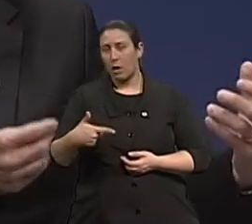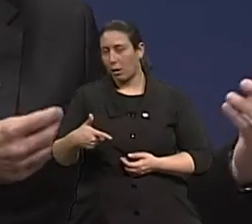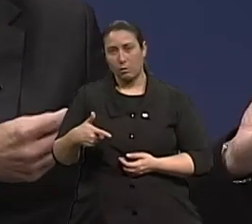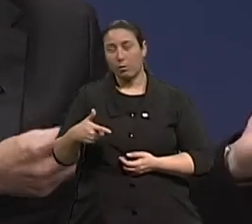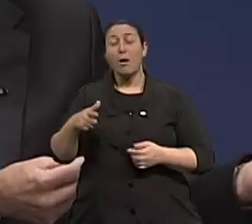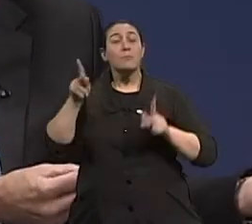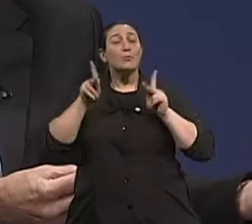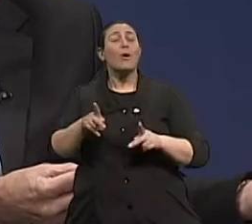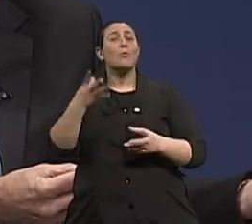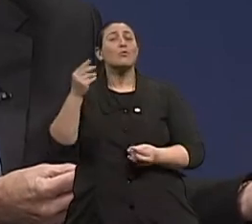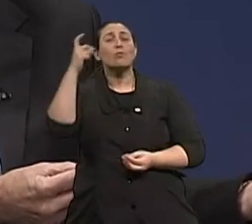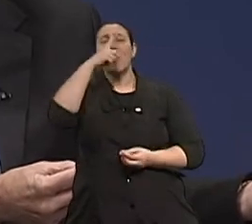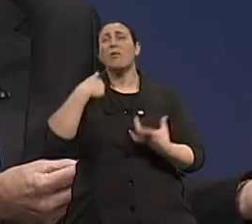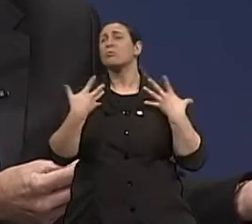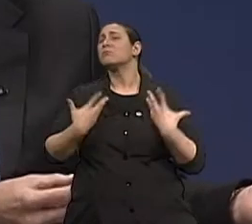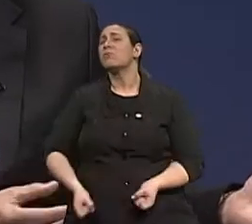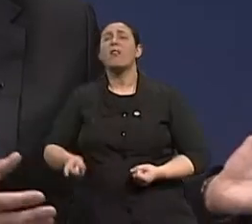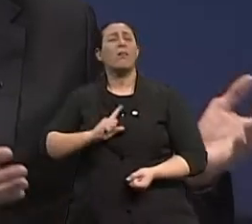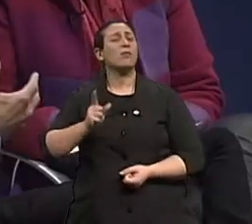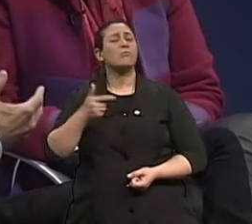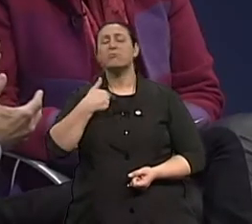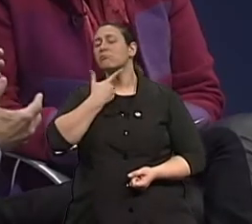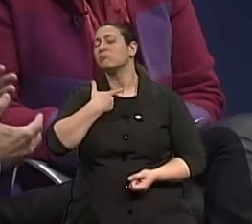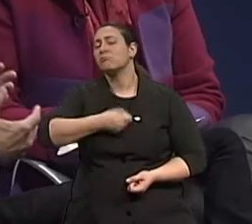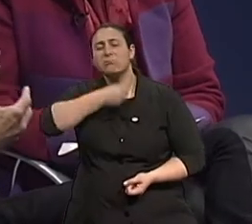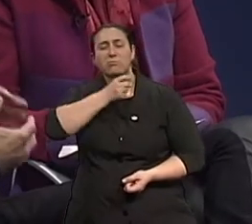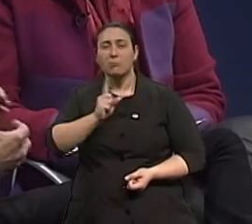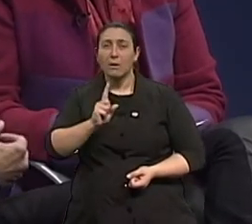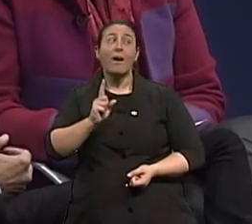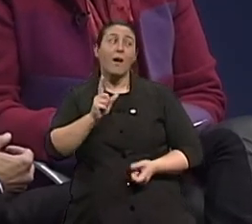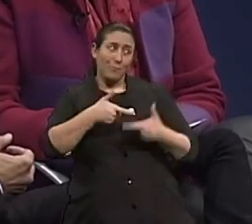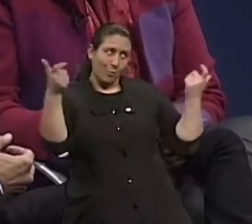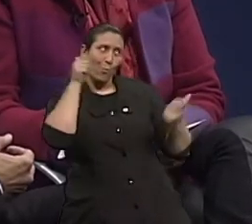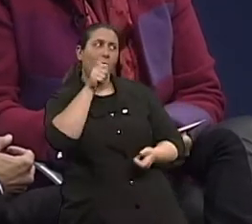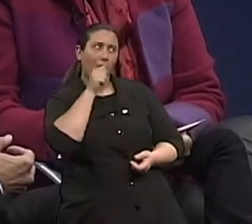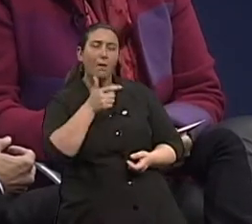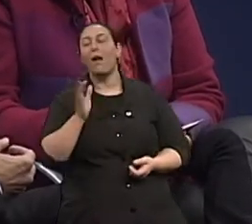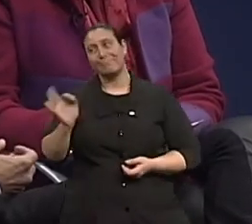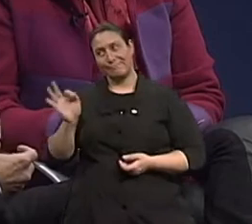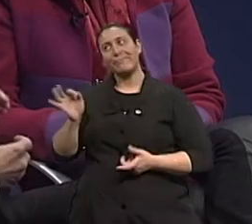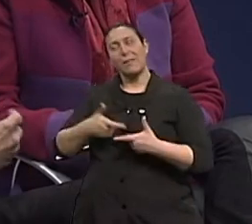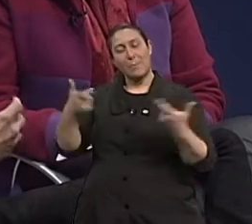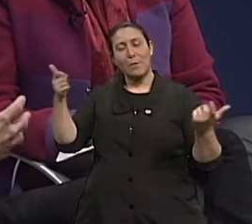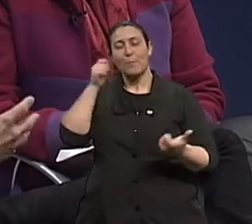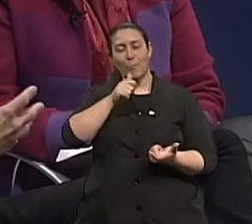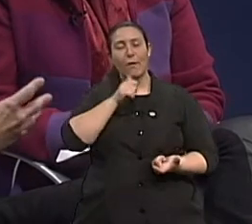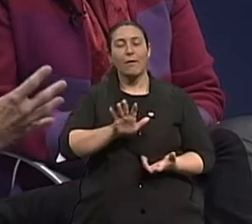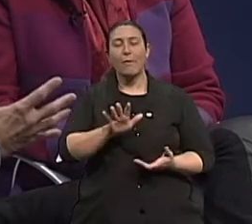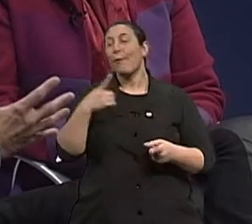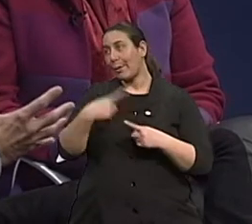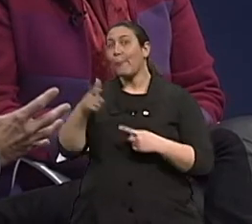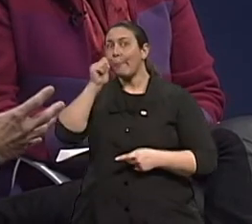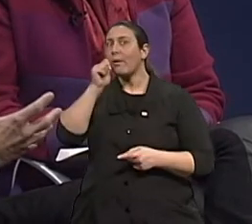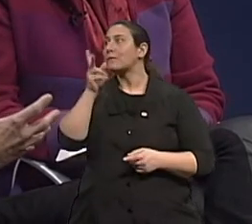dificuldade de aceitar essa fase da vida. Tem gente, principalmente as mulheres. Principalmente as mulheres. Principalmente as mulheres, exatamente. Até são as que mais